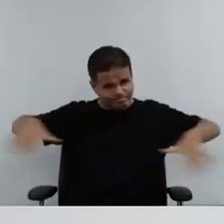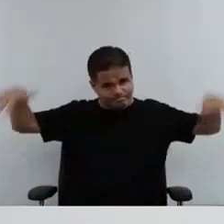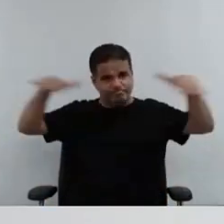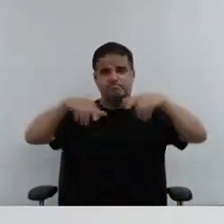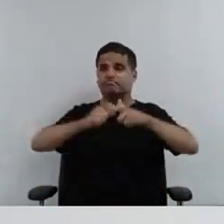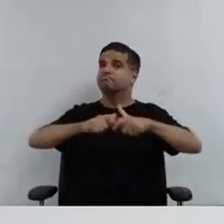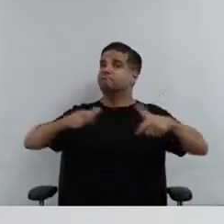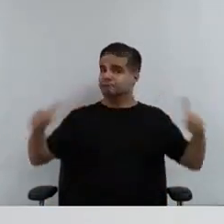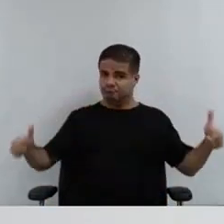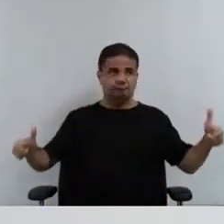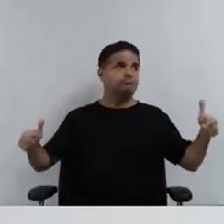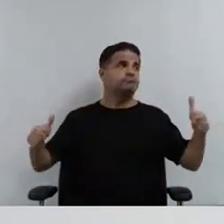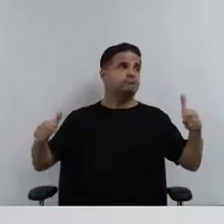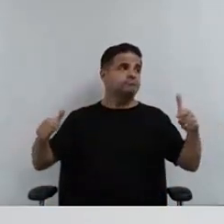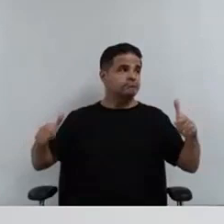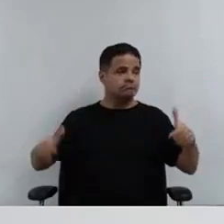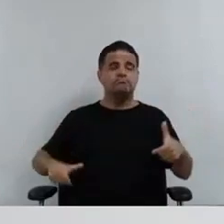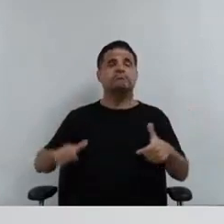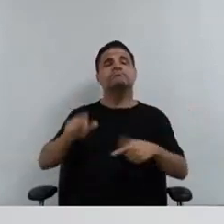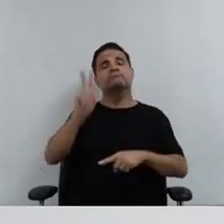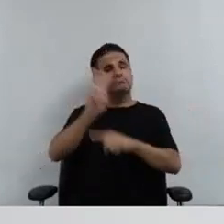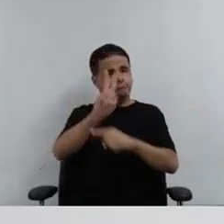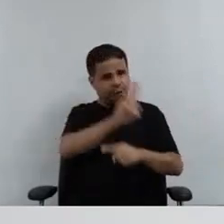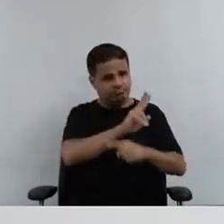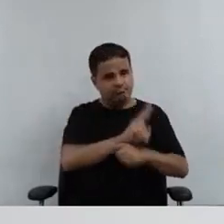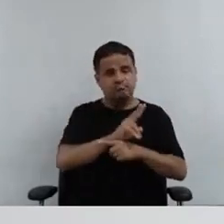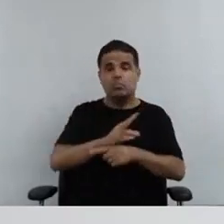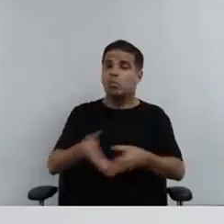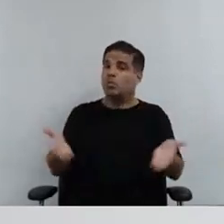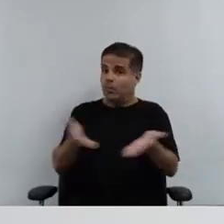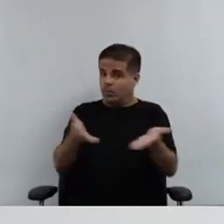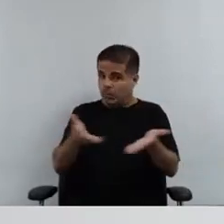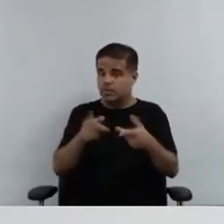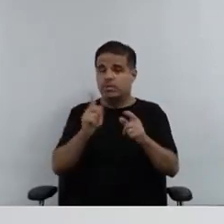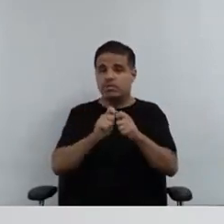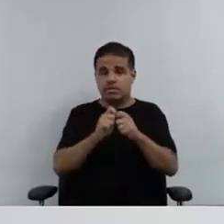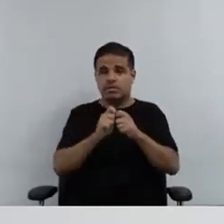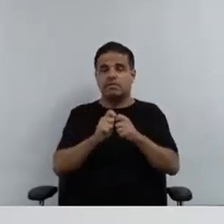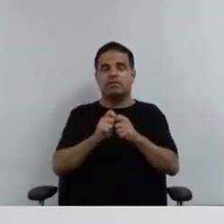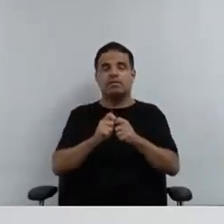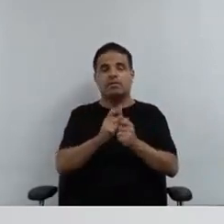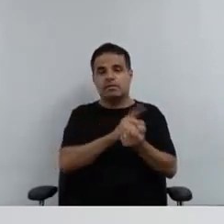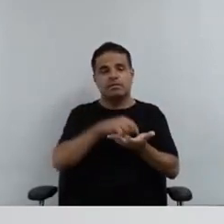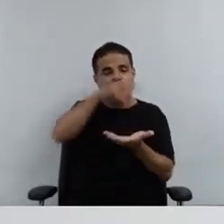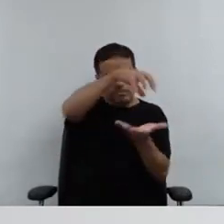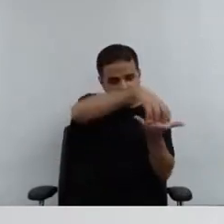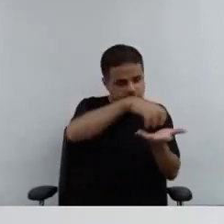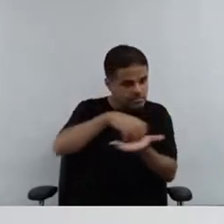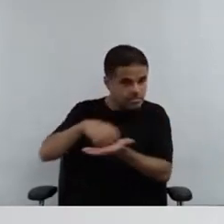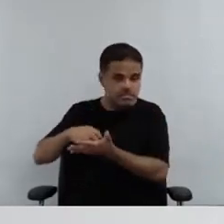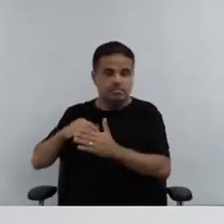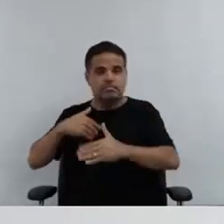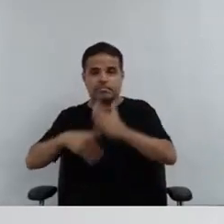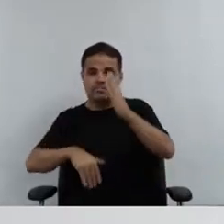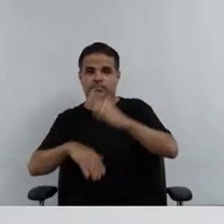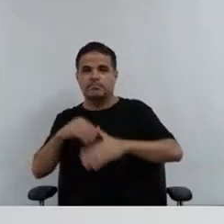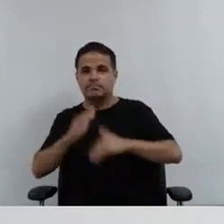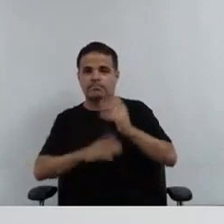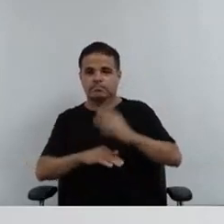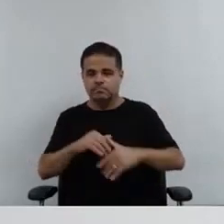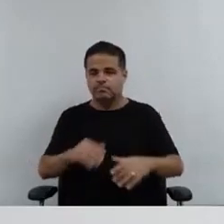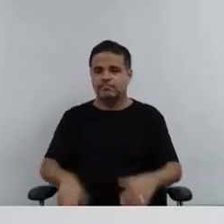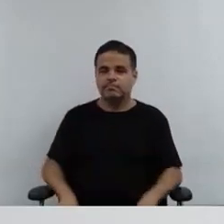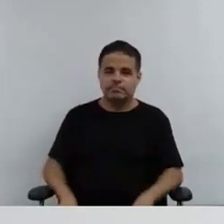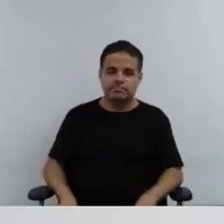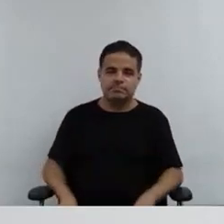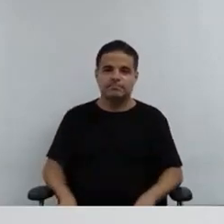especialização aqui do trabalho da Defensoria, especialmente do que hoje é feito pelo nosso núcleo especializado de direito da diversidade e